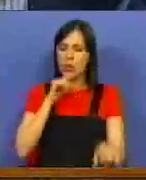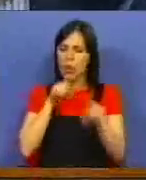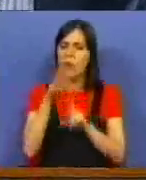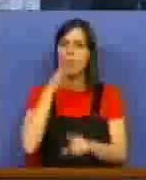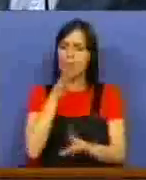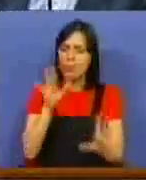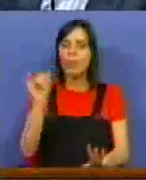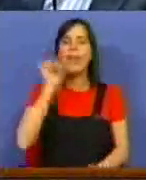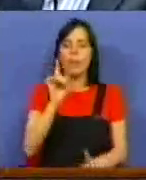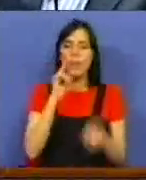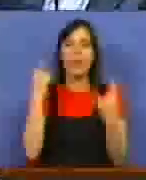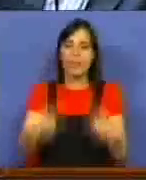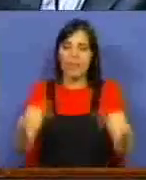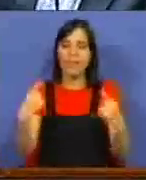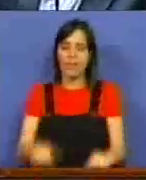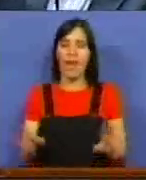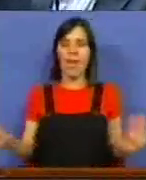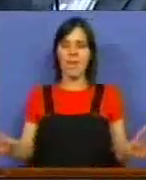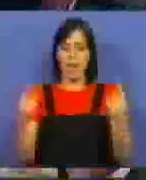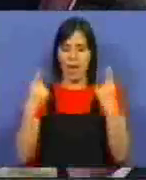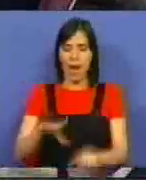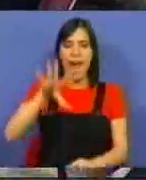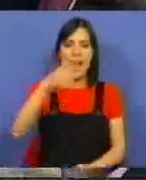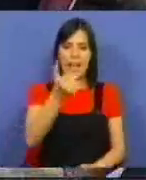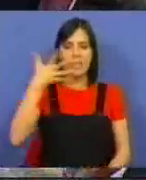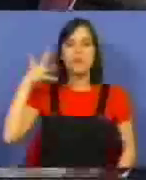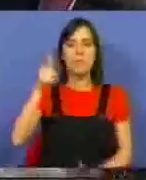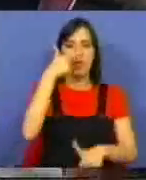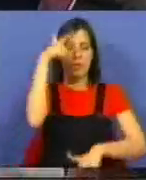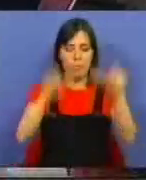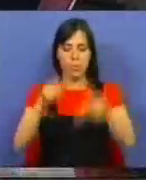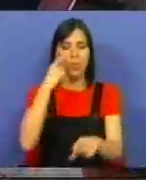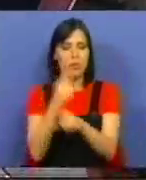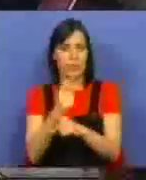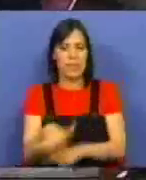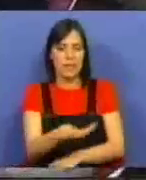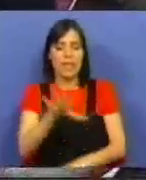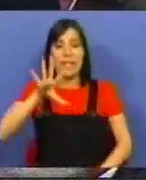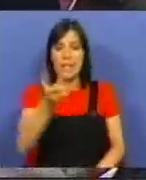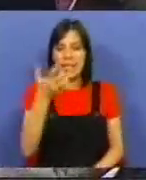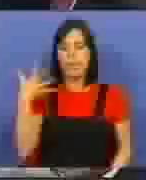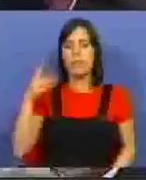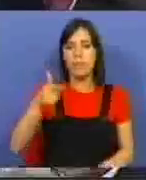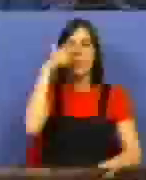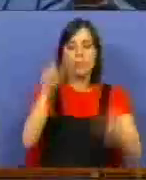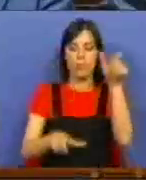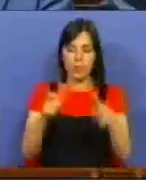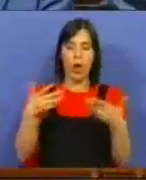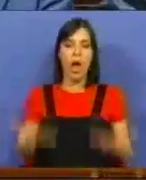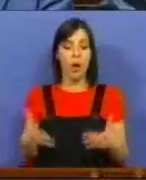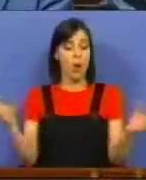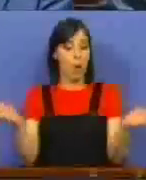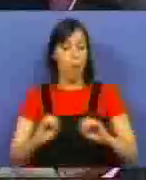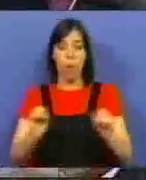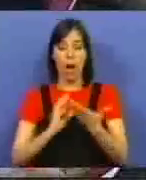que é importante que tenha. Há 15 mil pessoas nessas circunstâncias. 15 mil pessoas que neste momento não